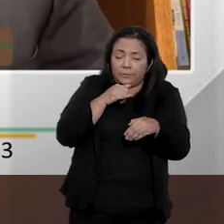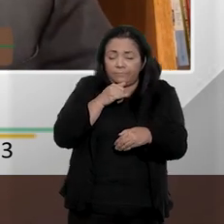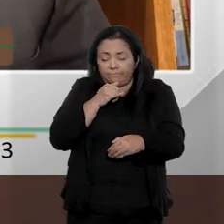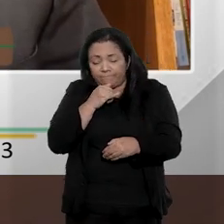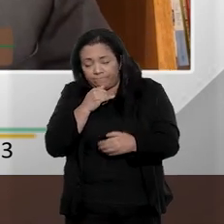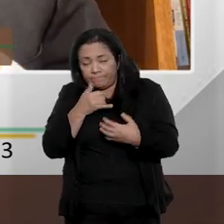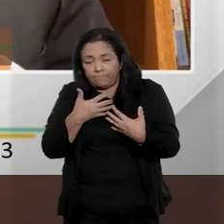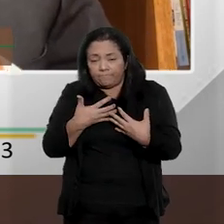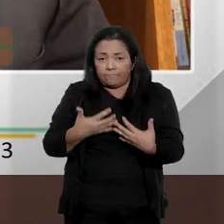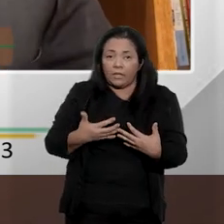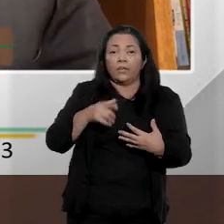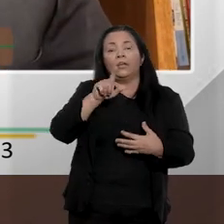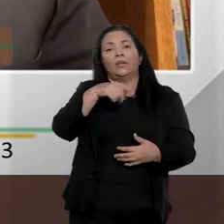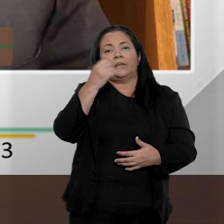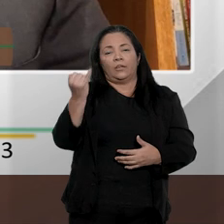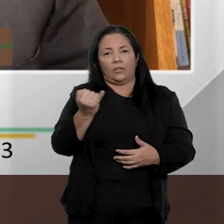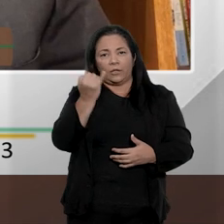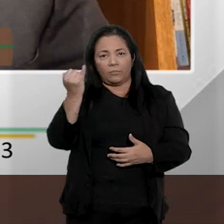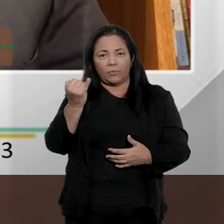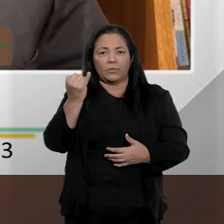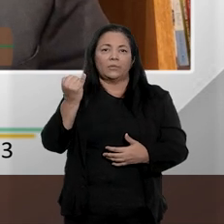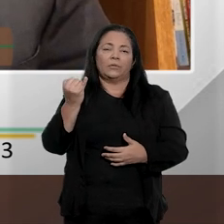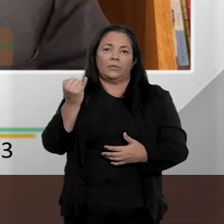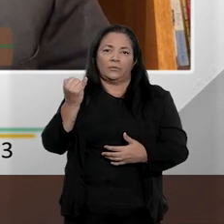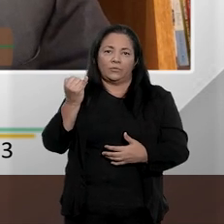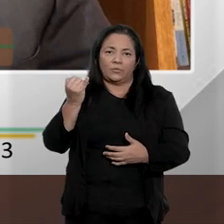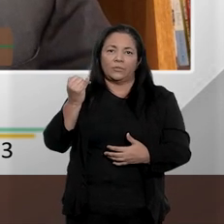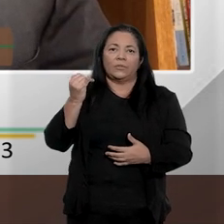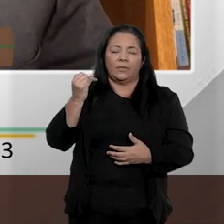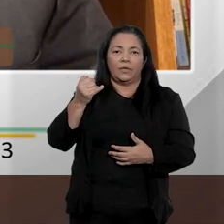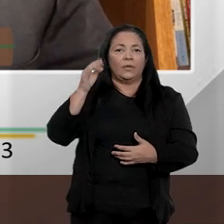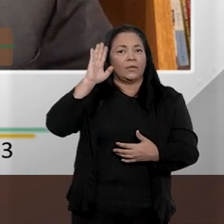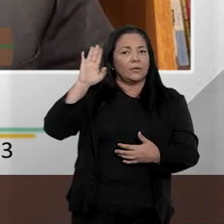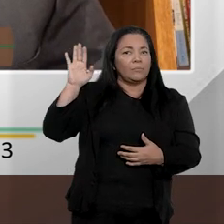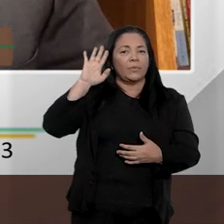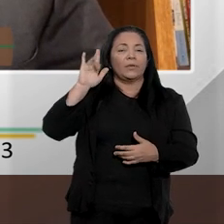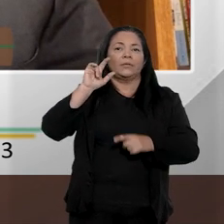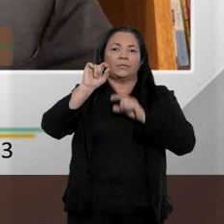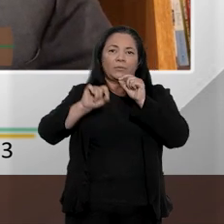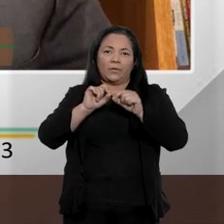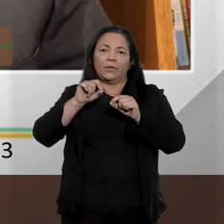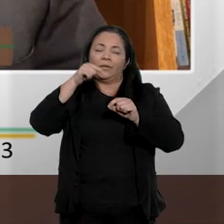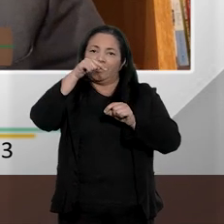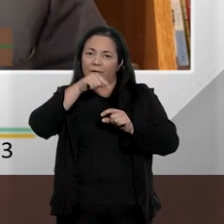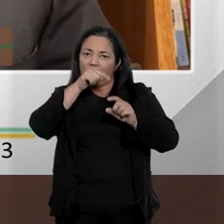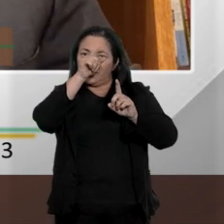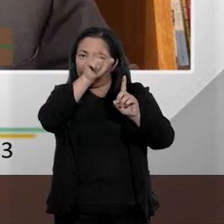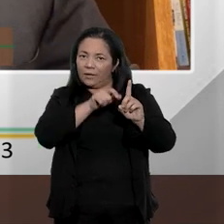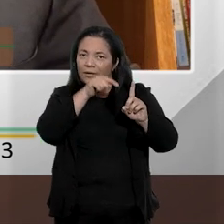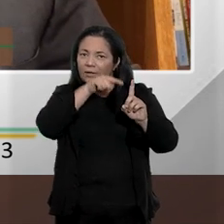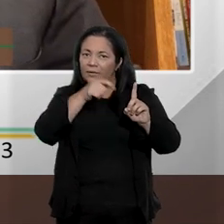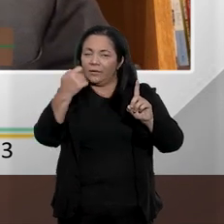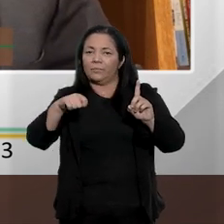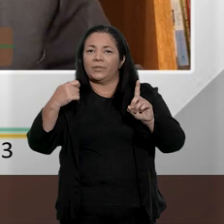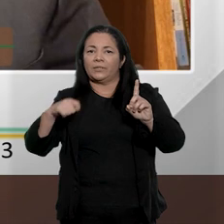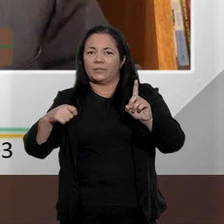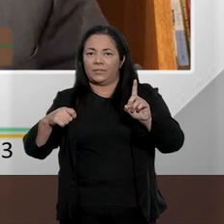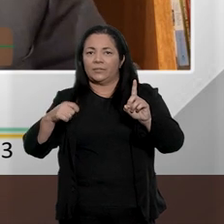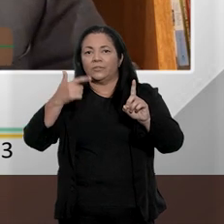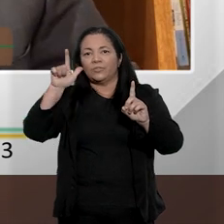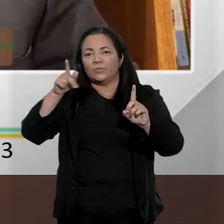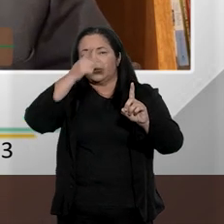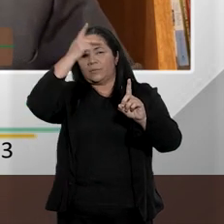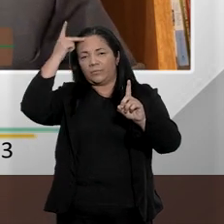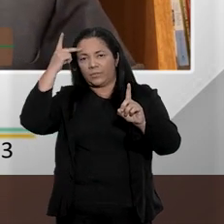Então, é importante que seja muito bem pensado isto, porque o processo por si só